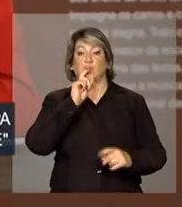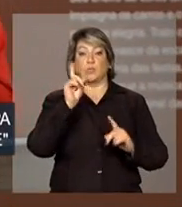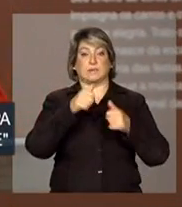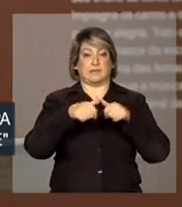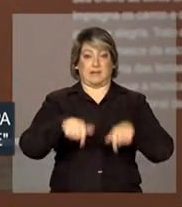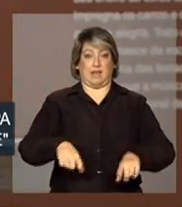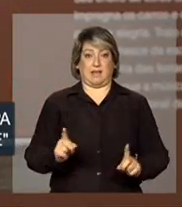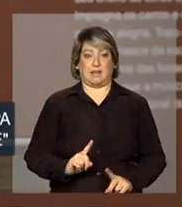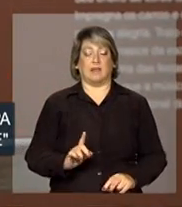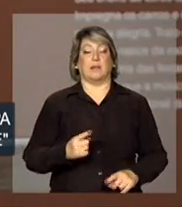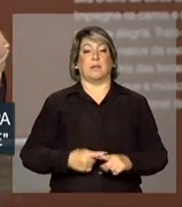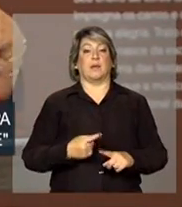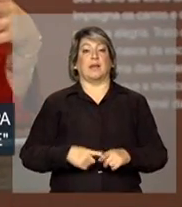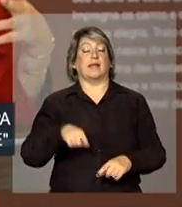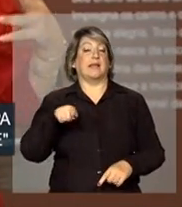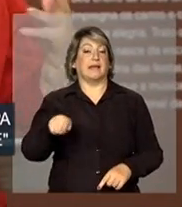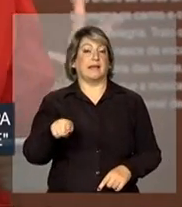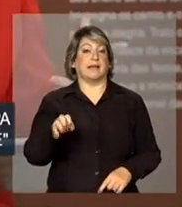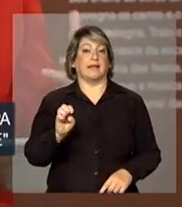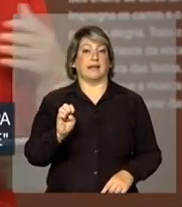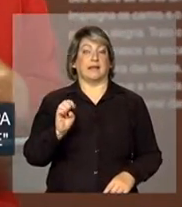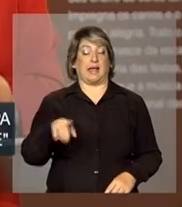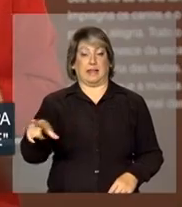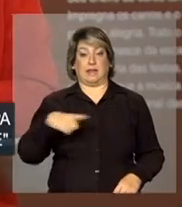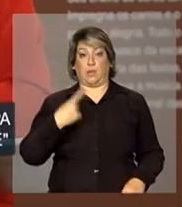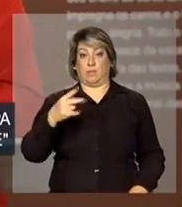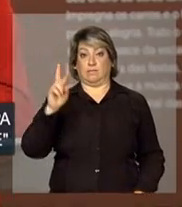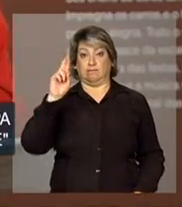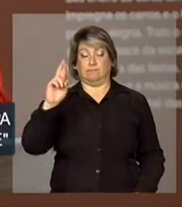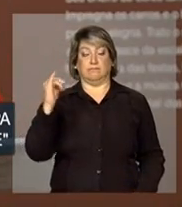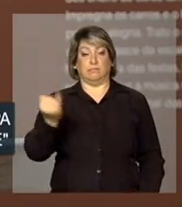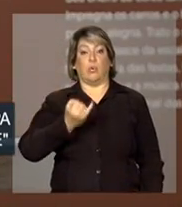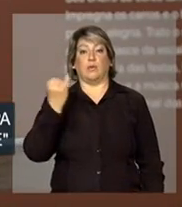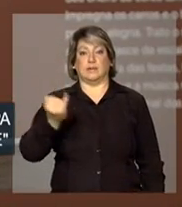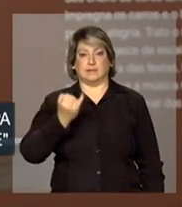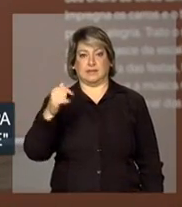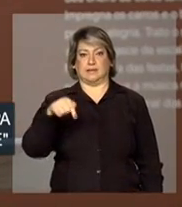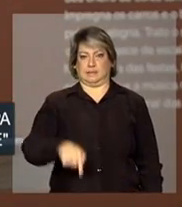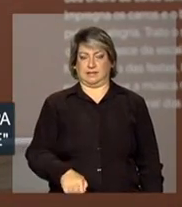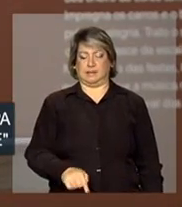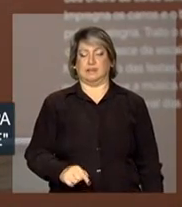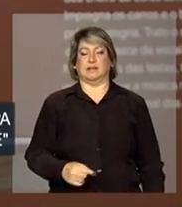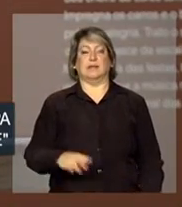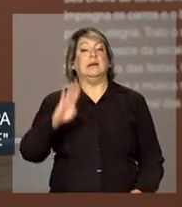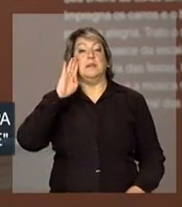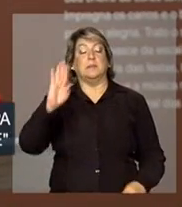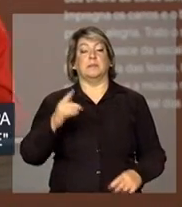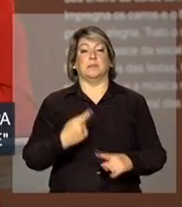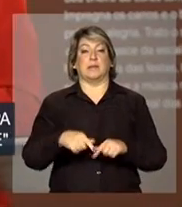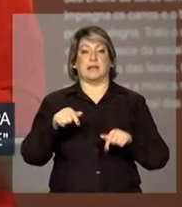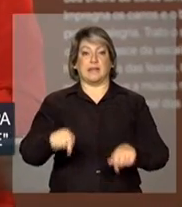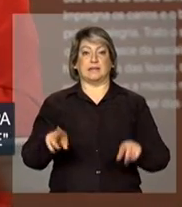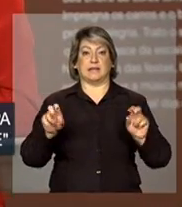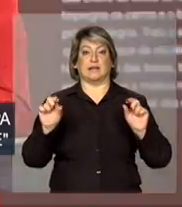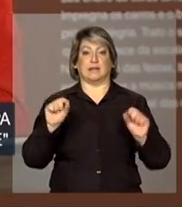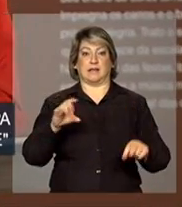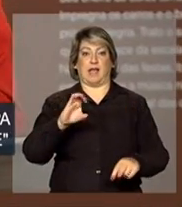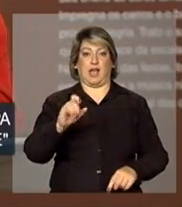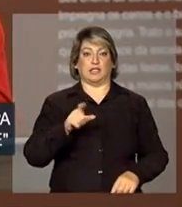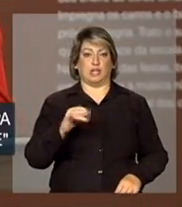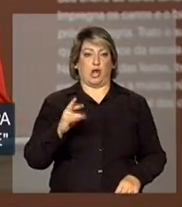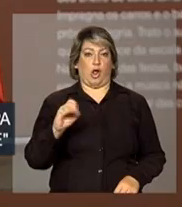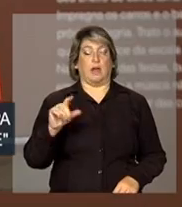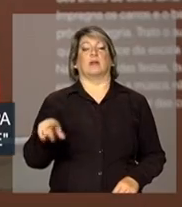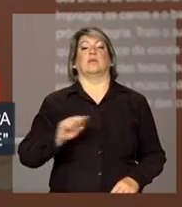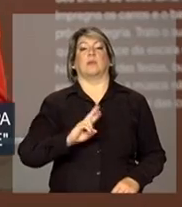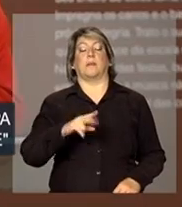porque ele é, ele tem um papel importante aqui, principalmente nessa questão da castirola, que é o